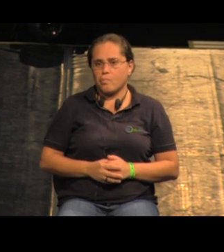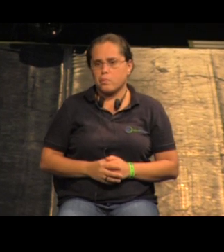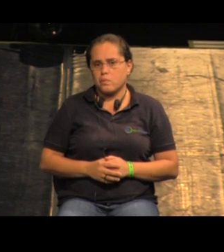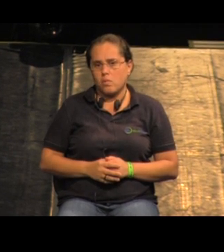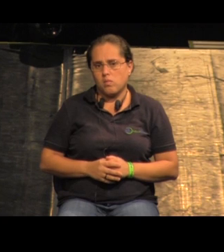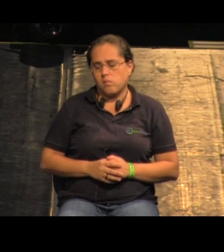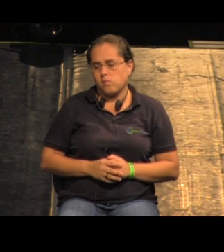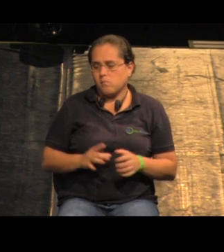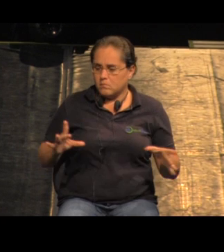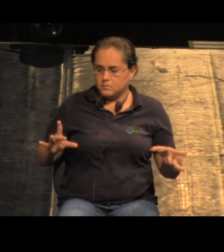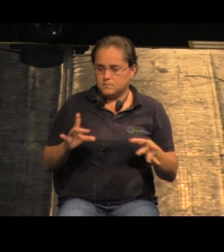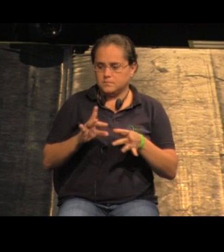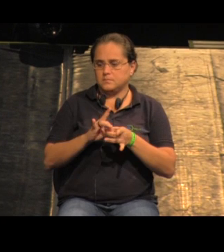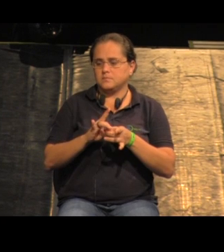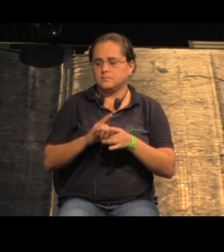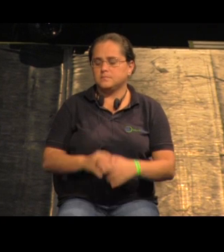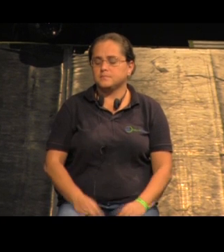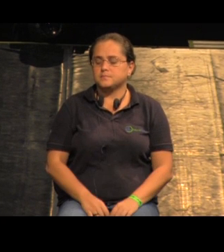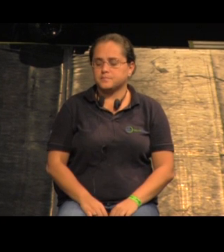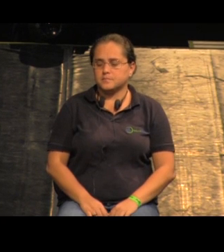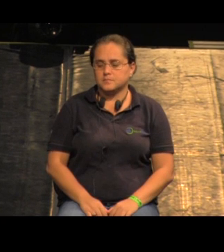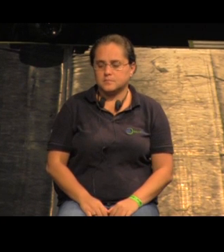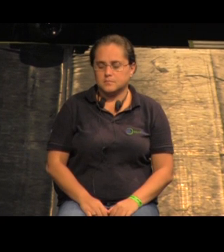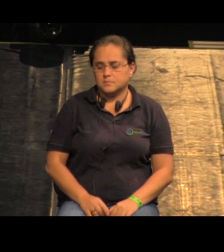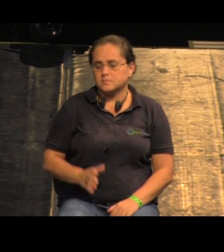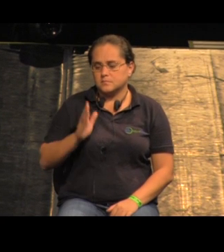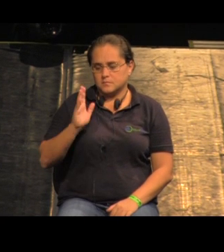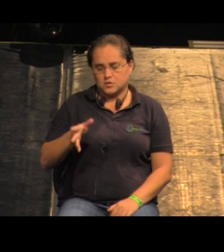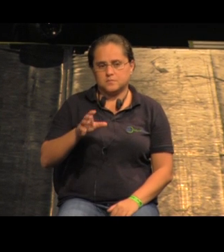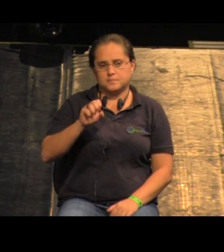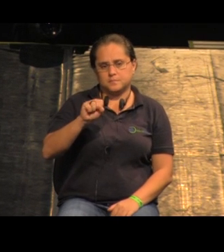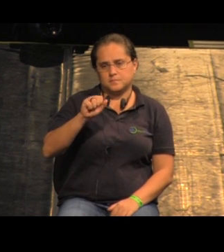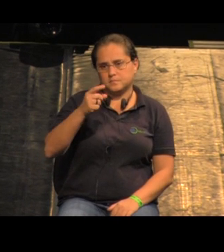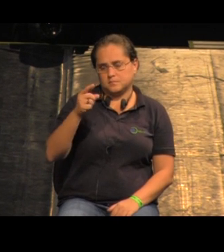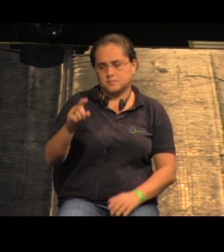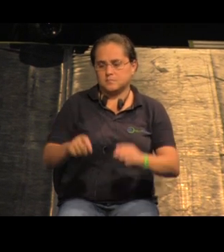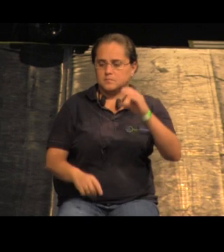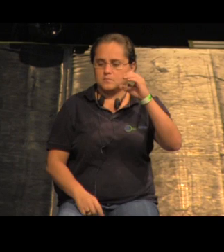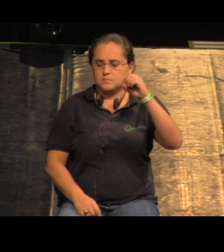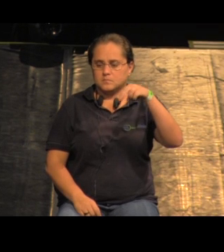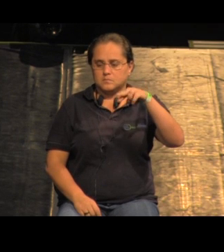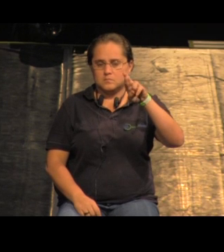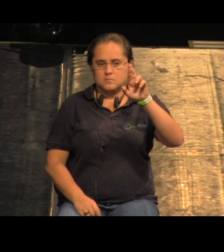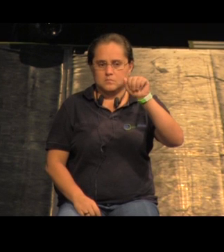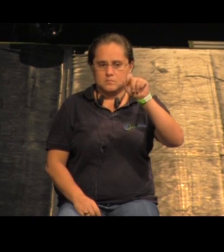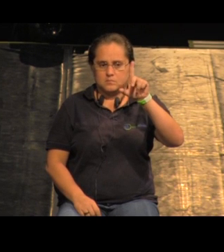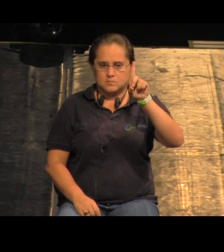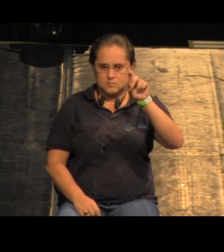calçada nessa ligação de quatro quilômetros ali já é São Conrado esse é o tipo de situação